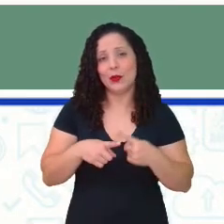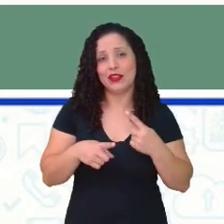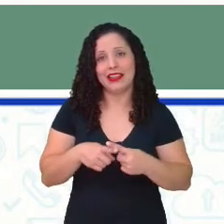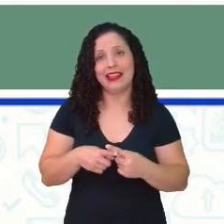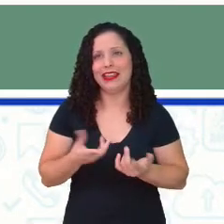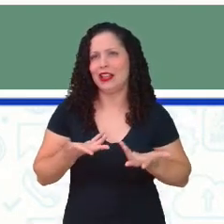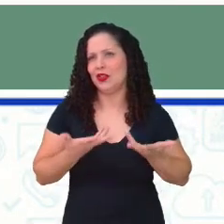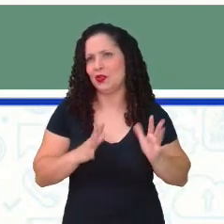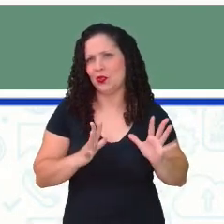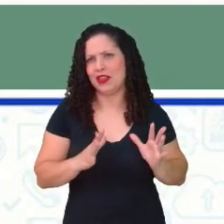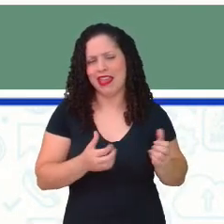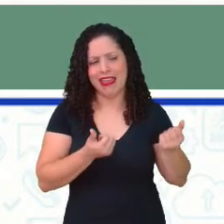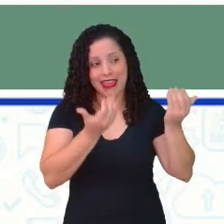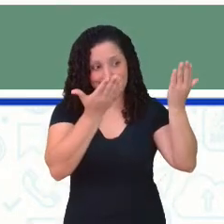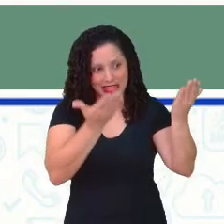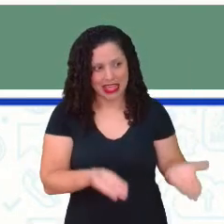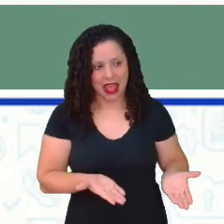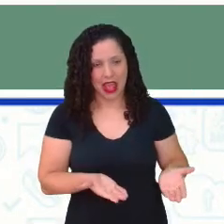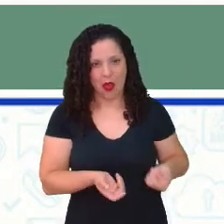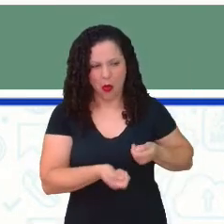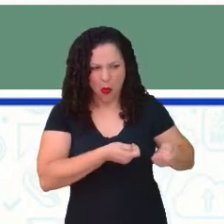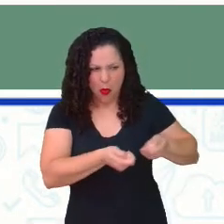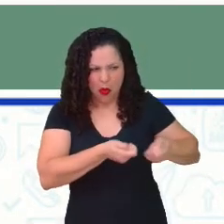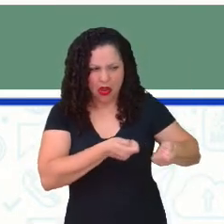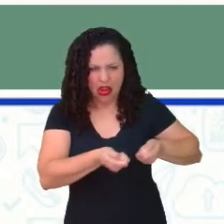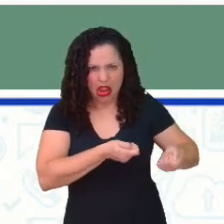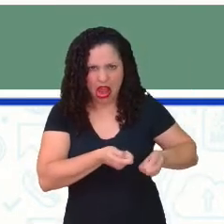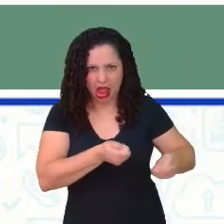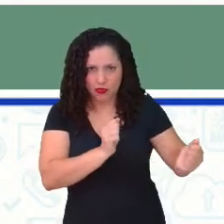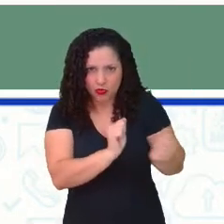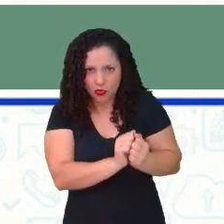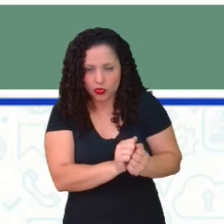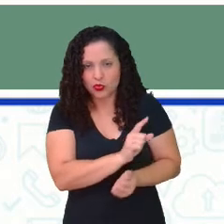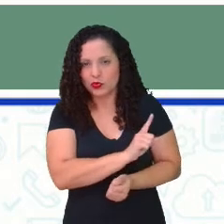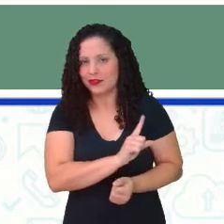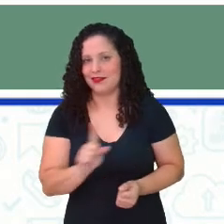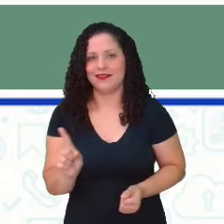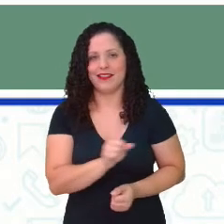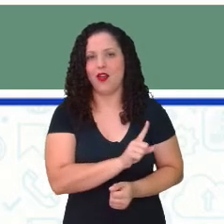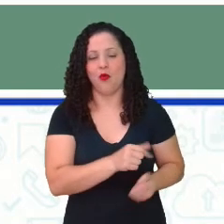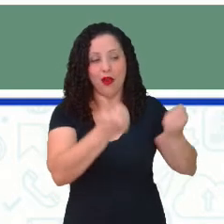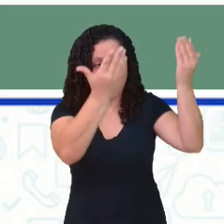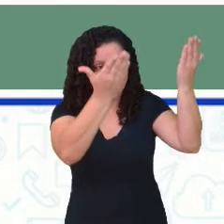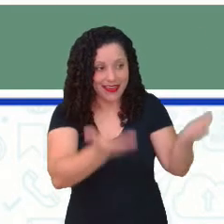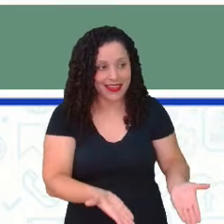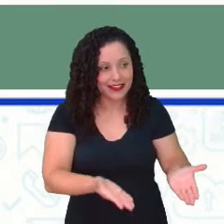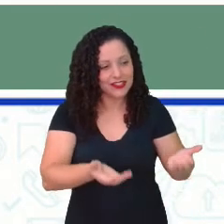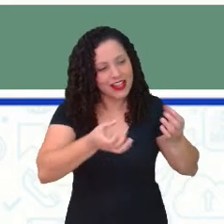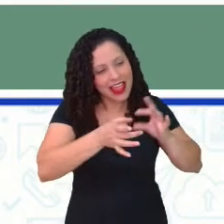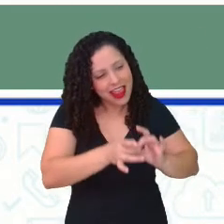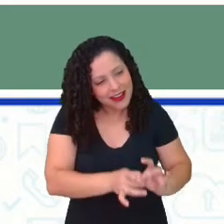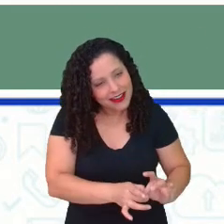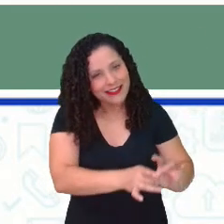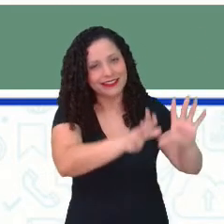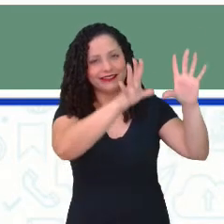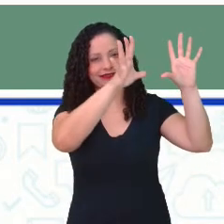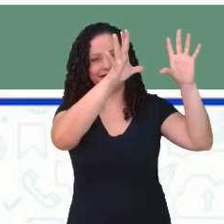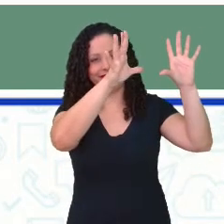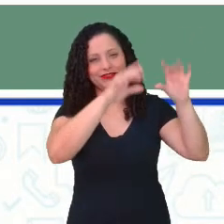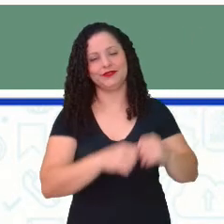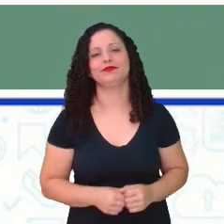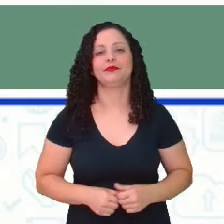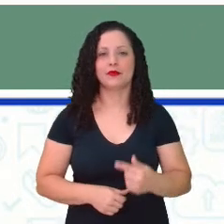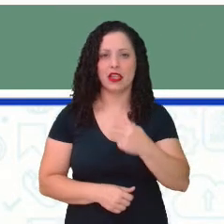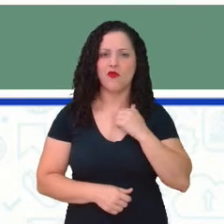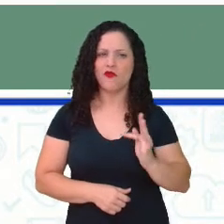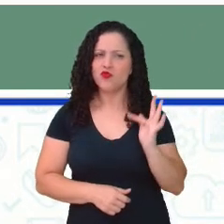cria filhos para a gente. Nós os criamos para eles mesmos. Quando eu ficar